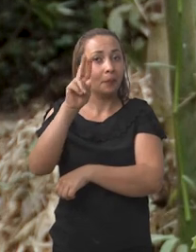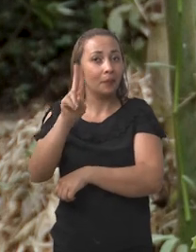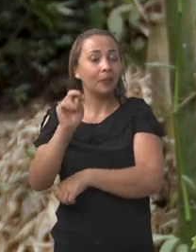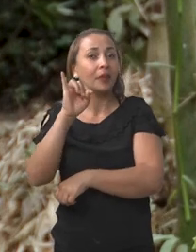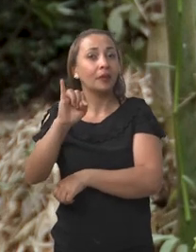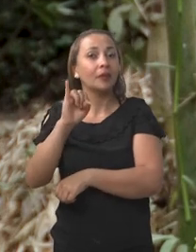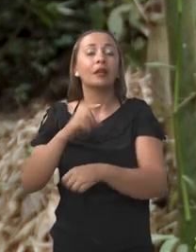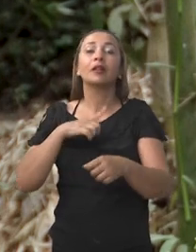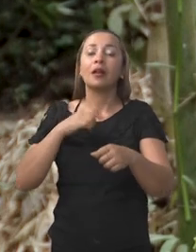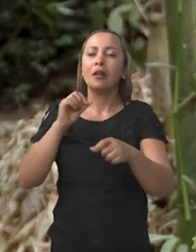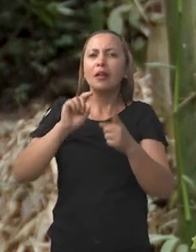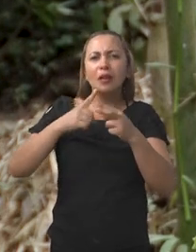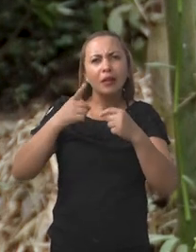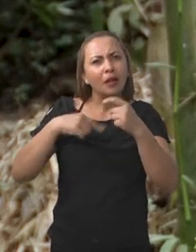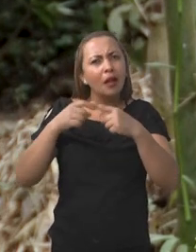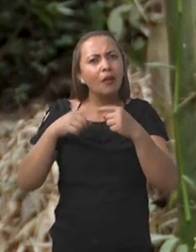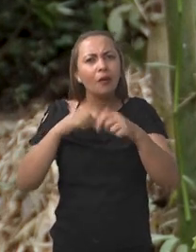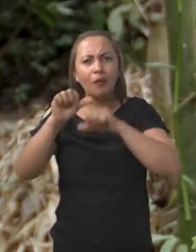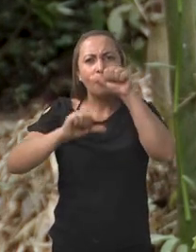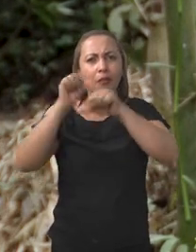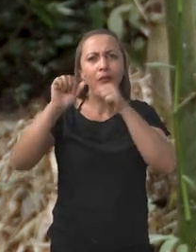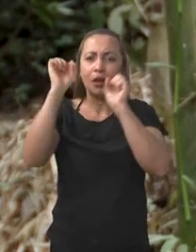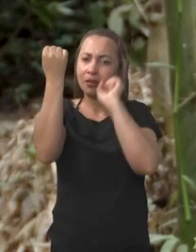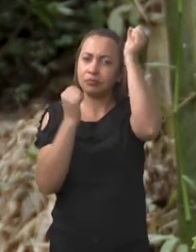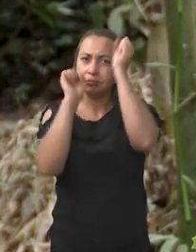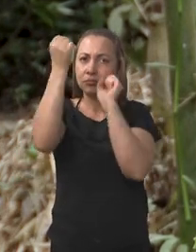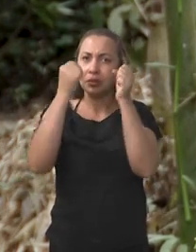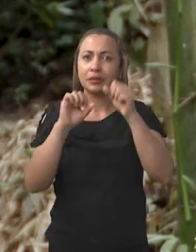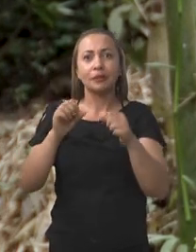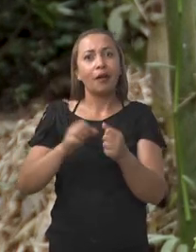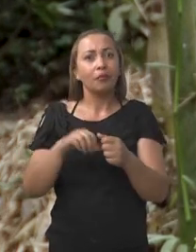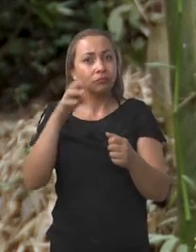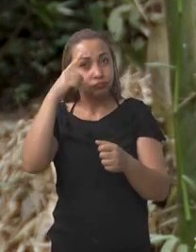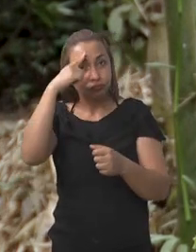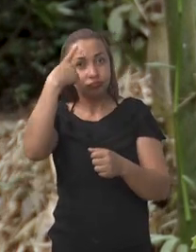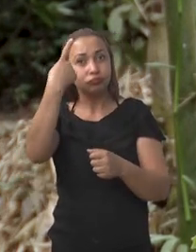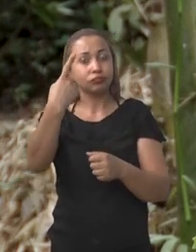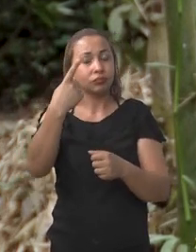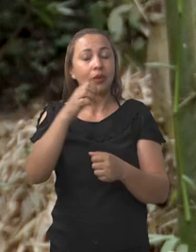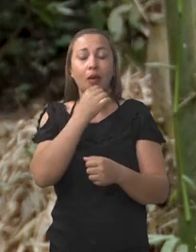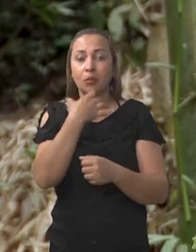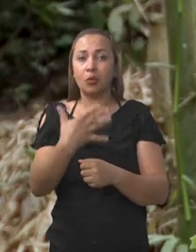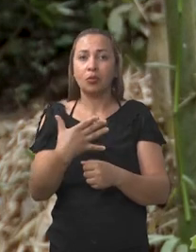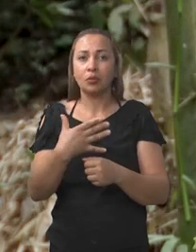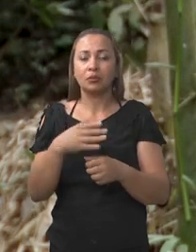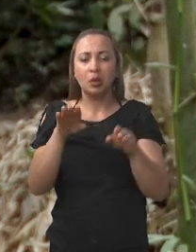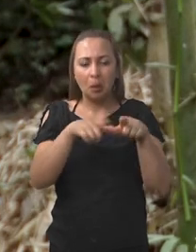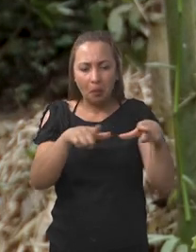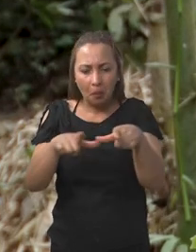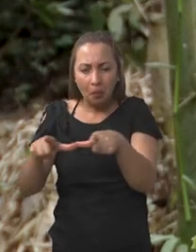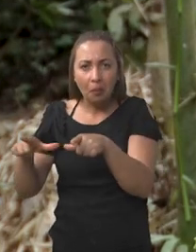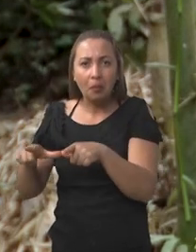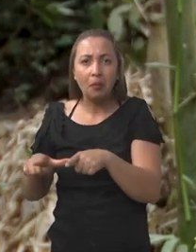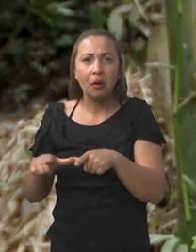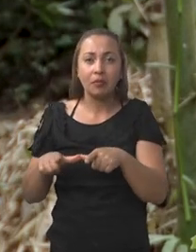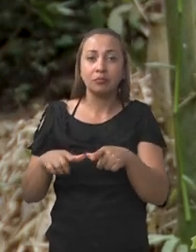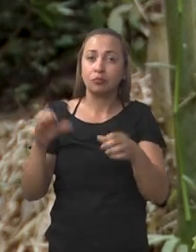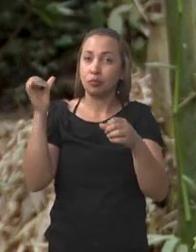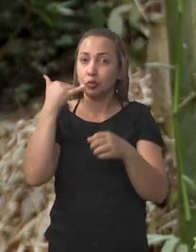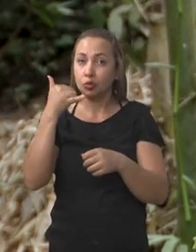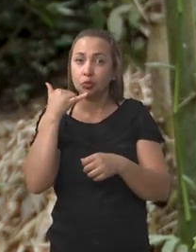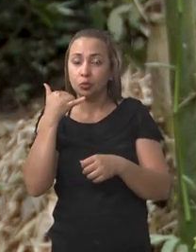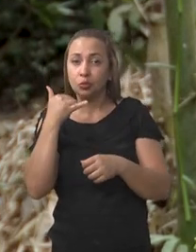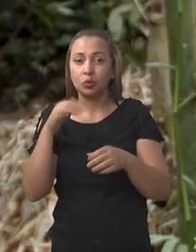desenvolvido equipamentos de forma criativa. Entre as invenções, está uma máquina para produzir placas de circuitos de celulares